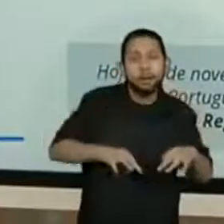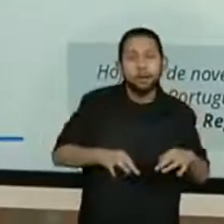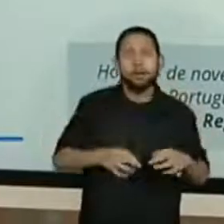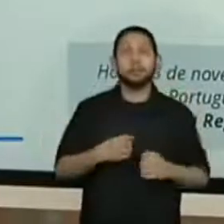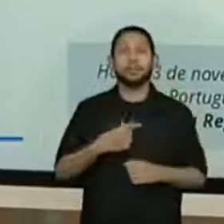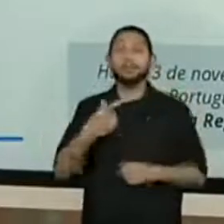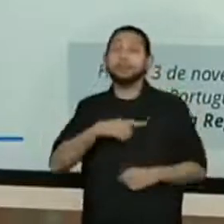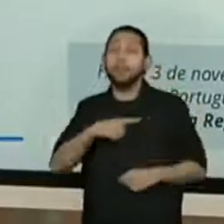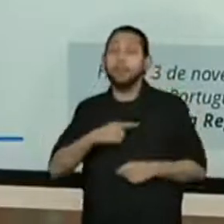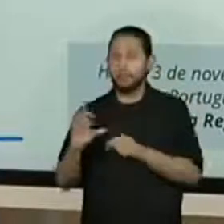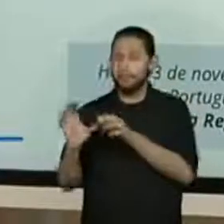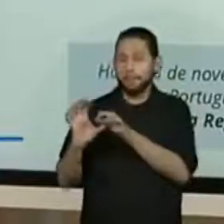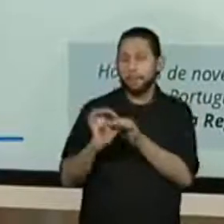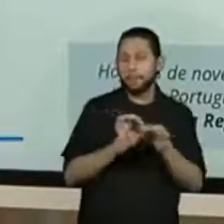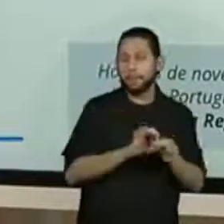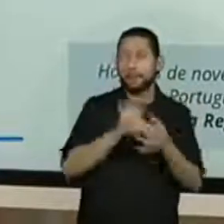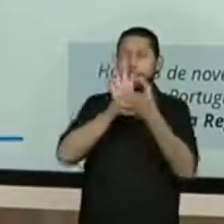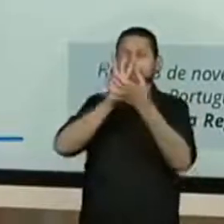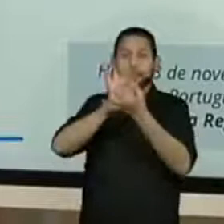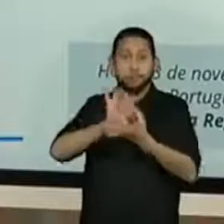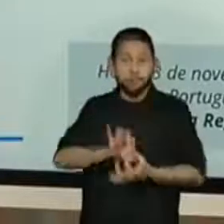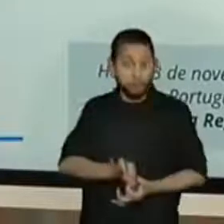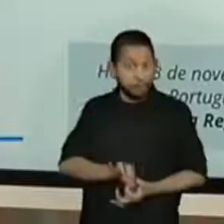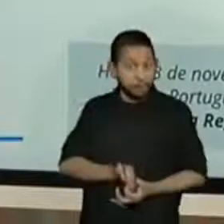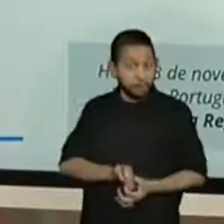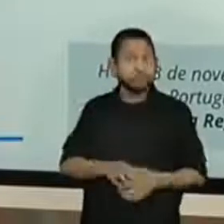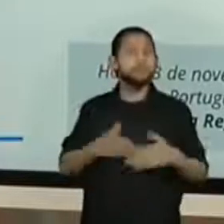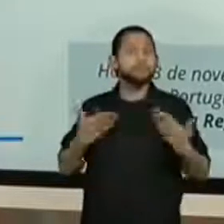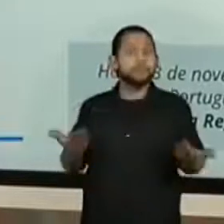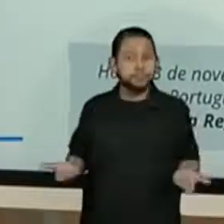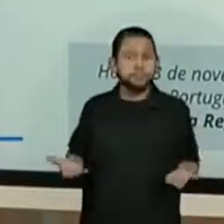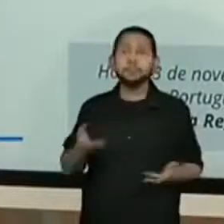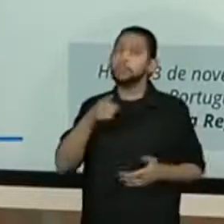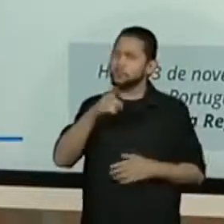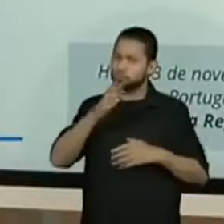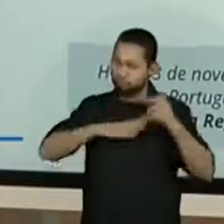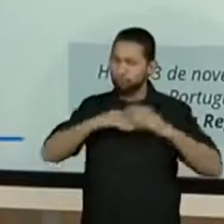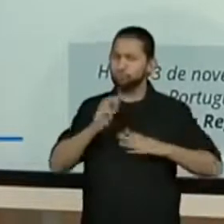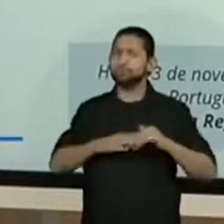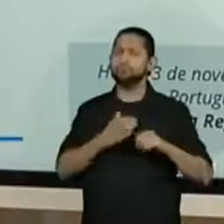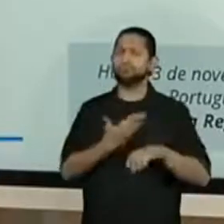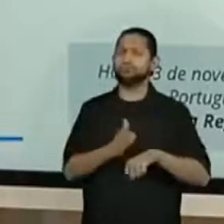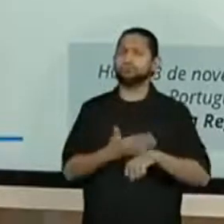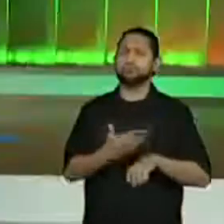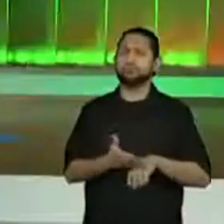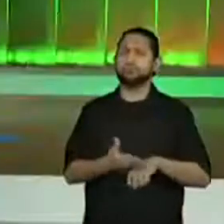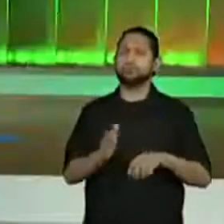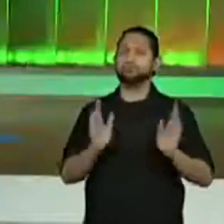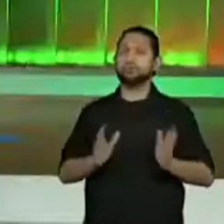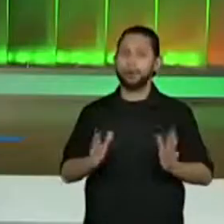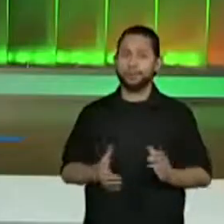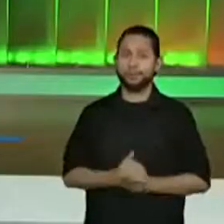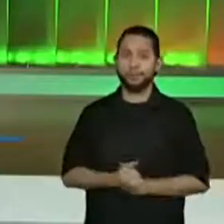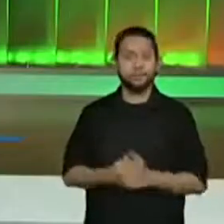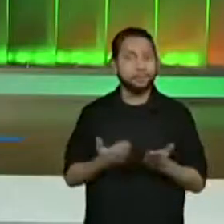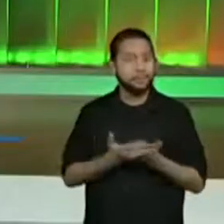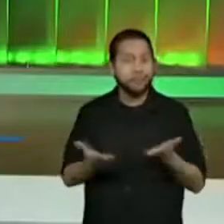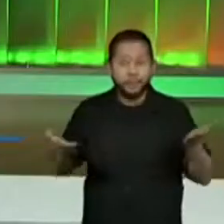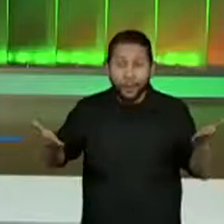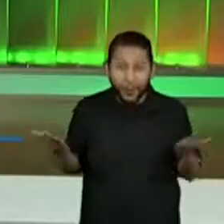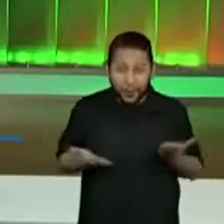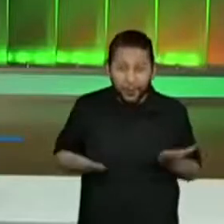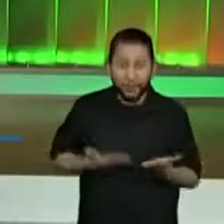coesão textual. Tudo isso nós vimos. E isso vocês praticaram. Mas para a aula de